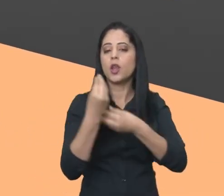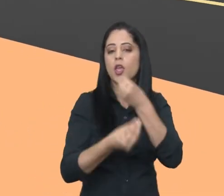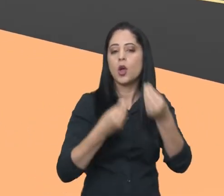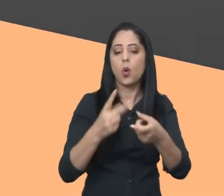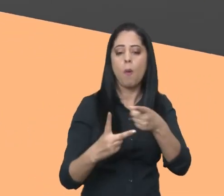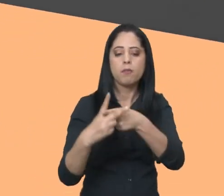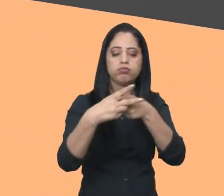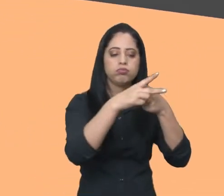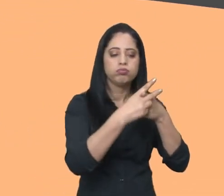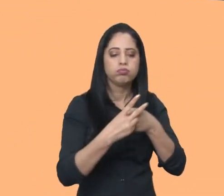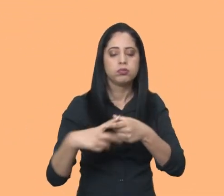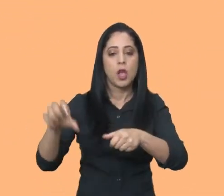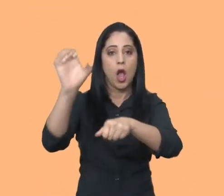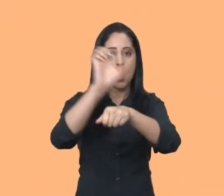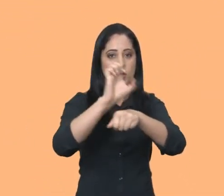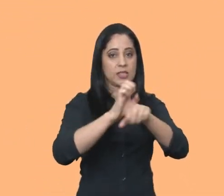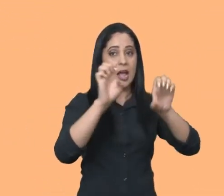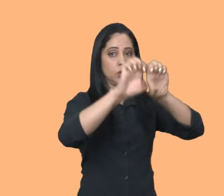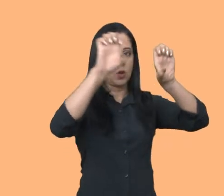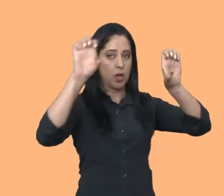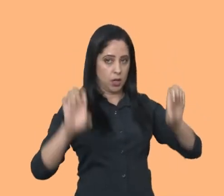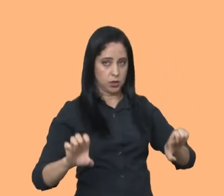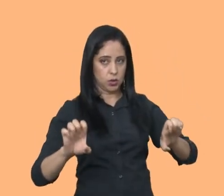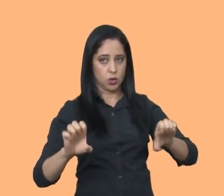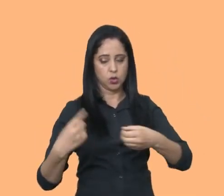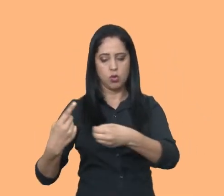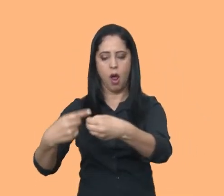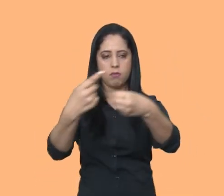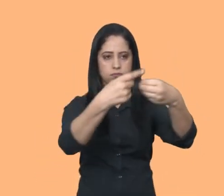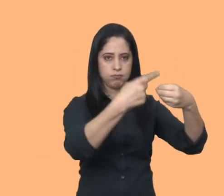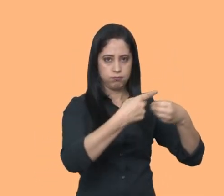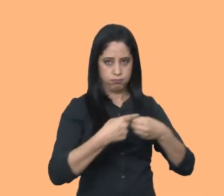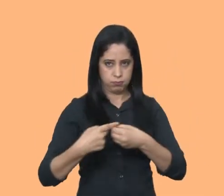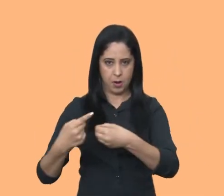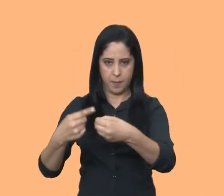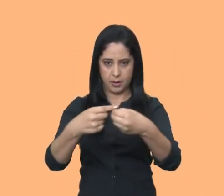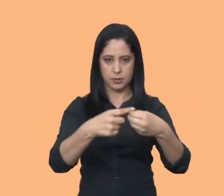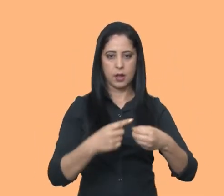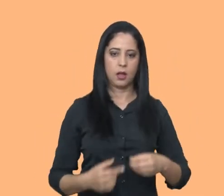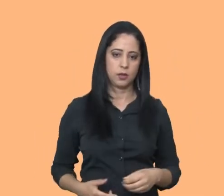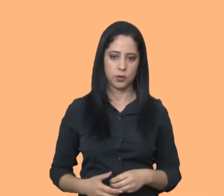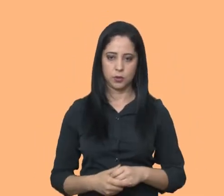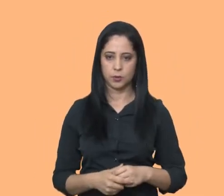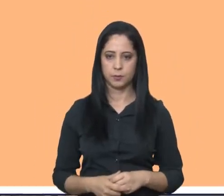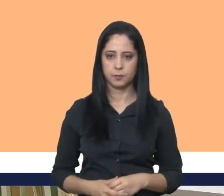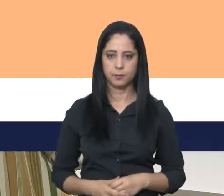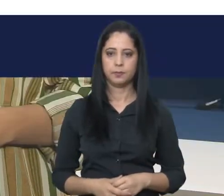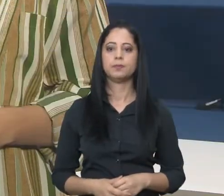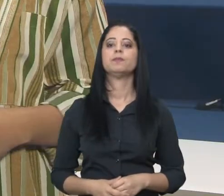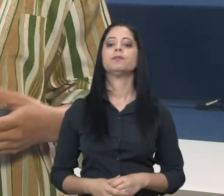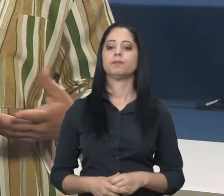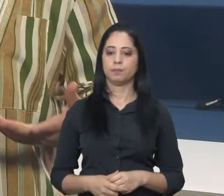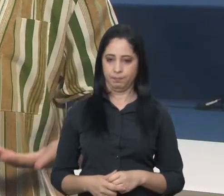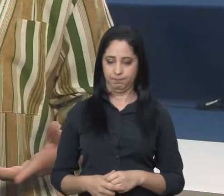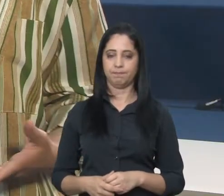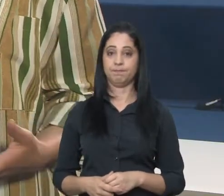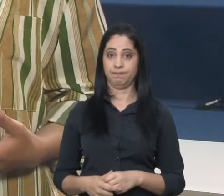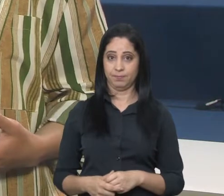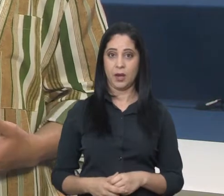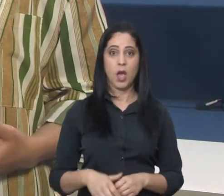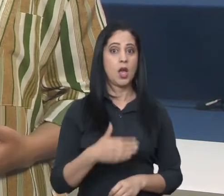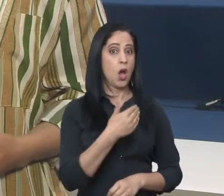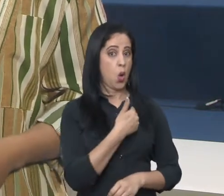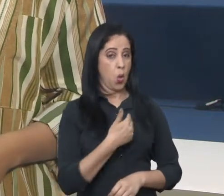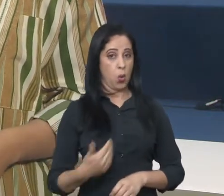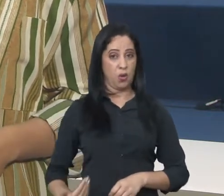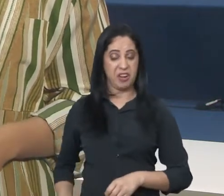sendo responsável pela infraestrutura que atende todos os municípios nos limites estaduais. Quem está à frente do